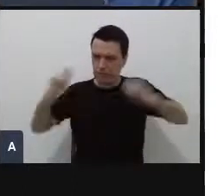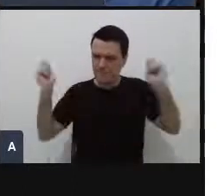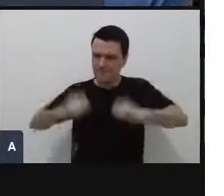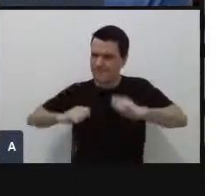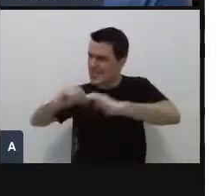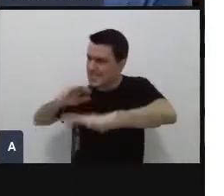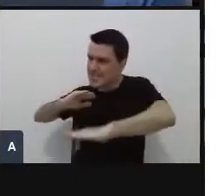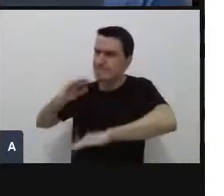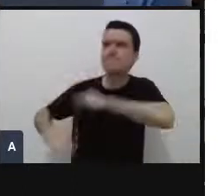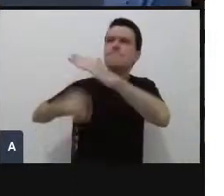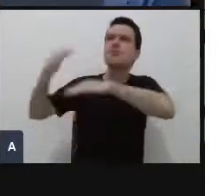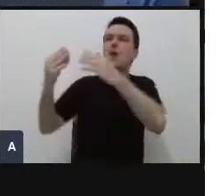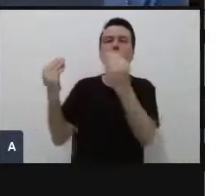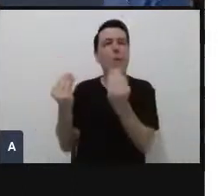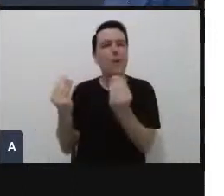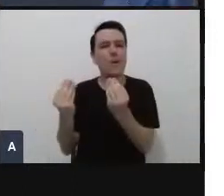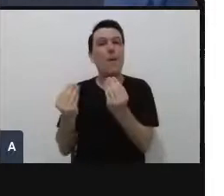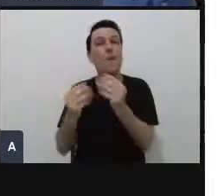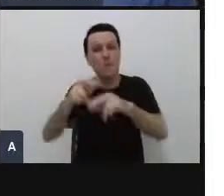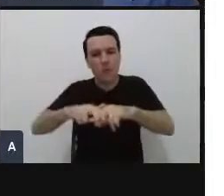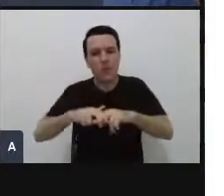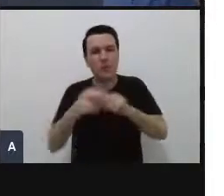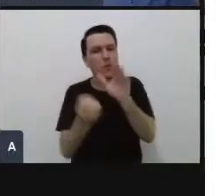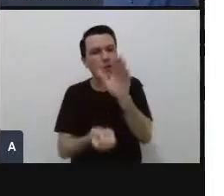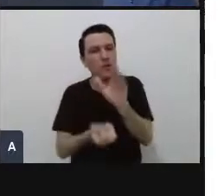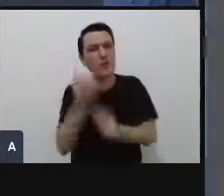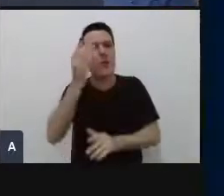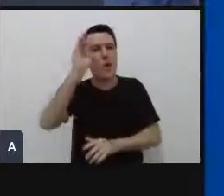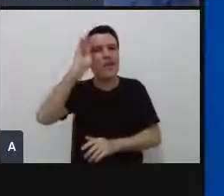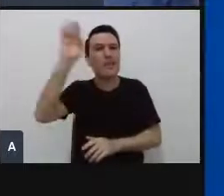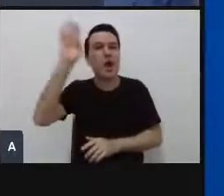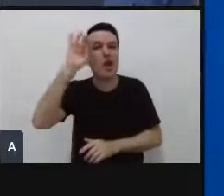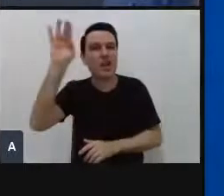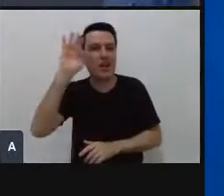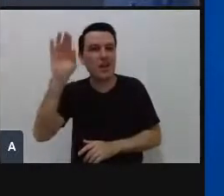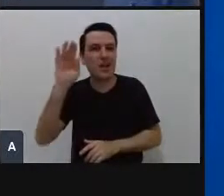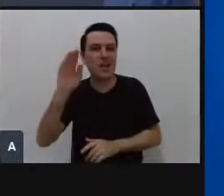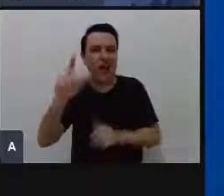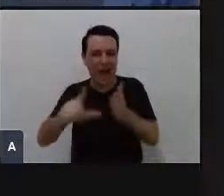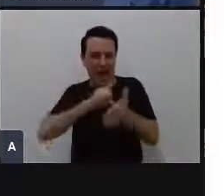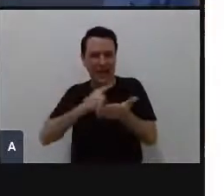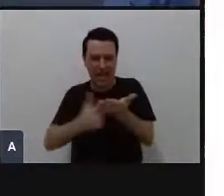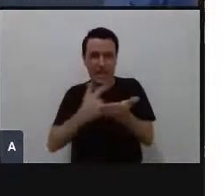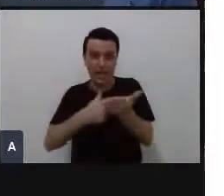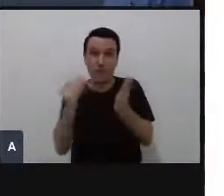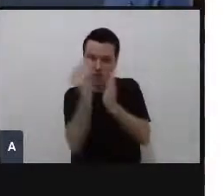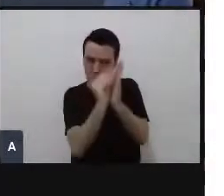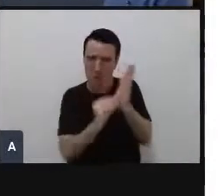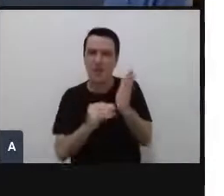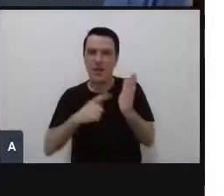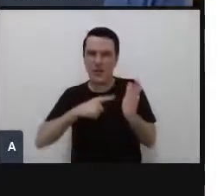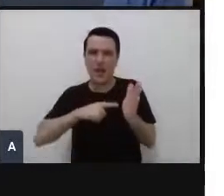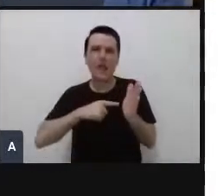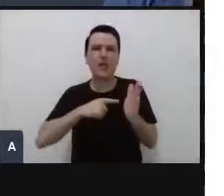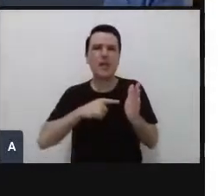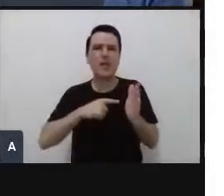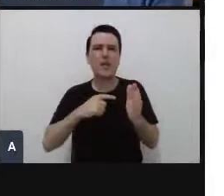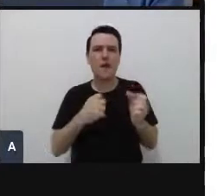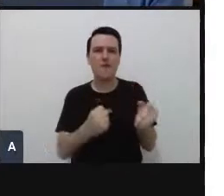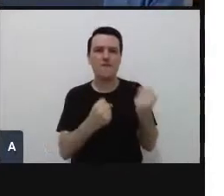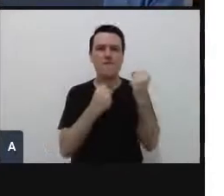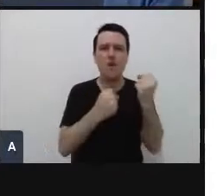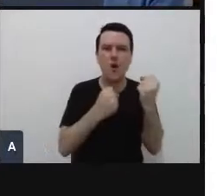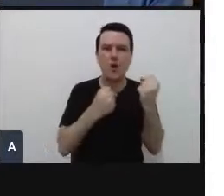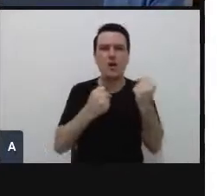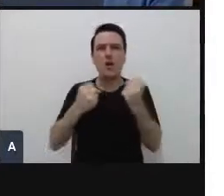criaram essa teoria, e tem no livro que foi mostrado no slide anterior, de forças e virtudes.